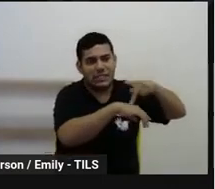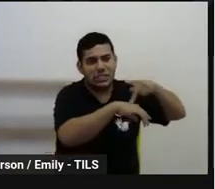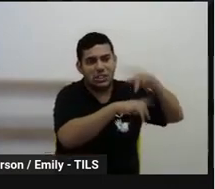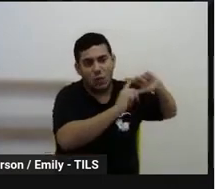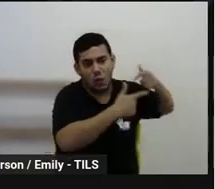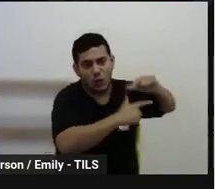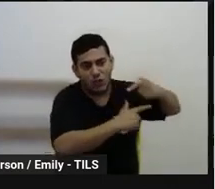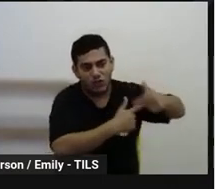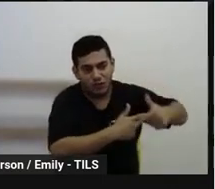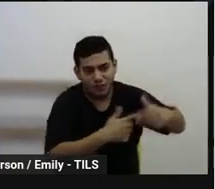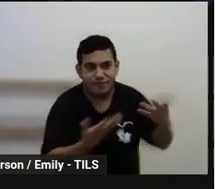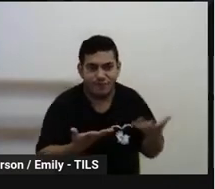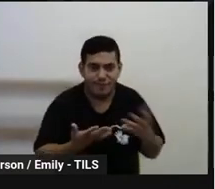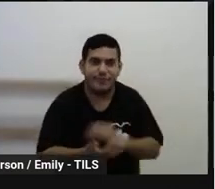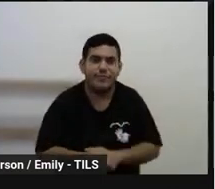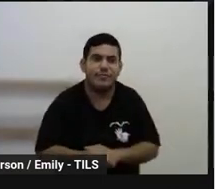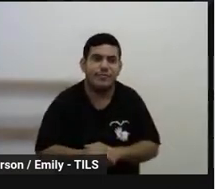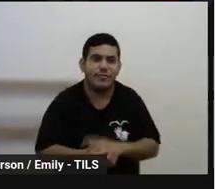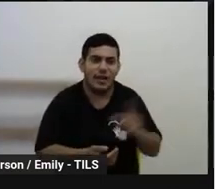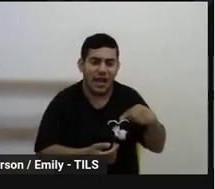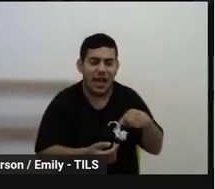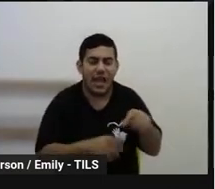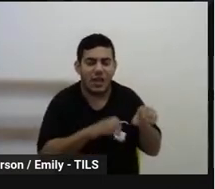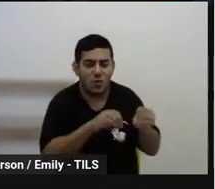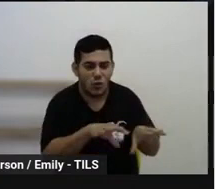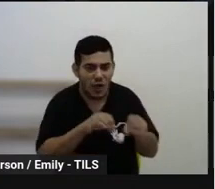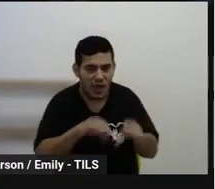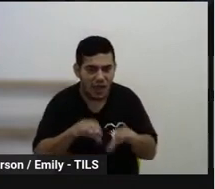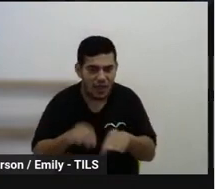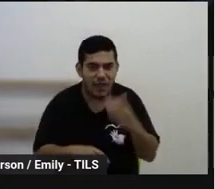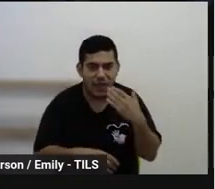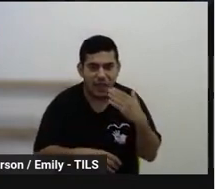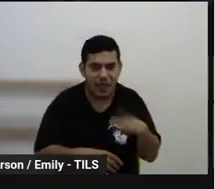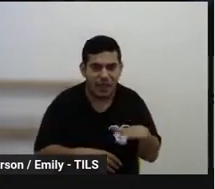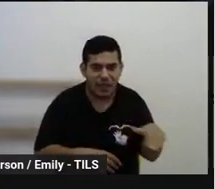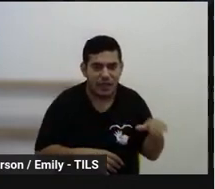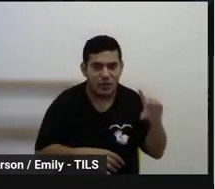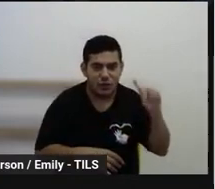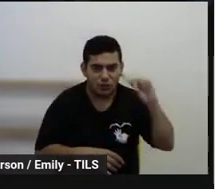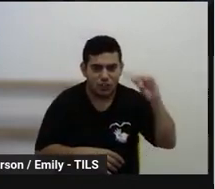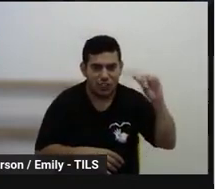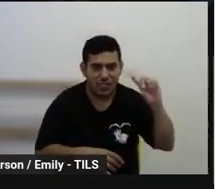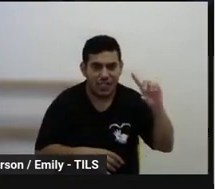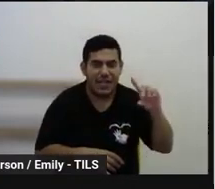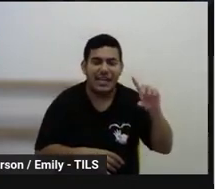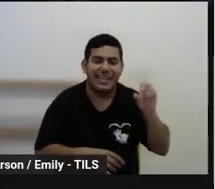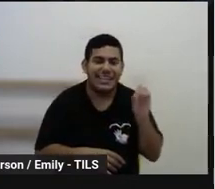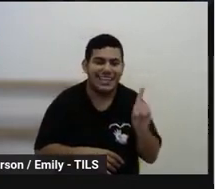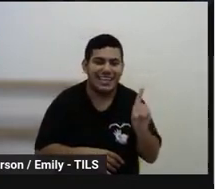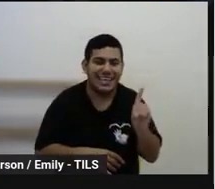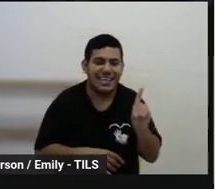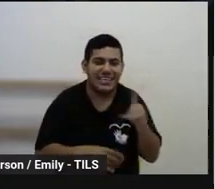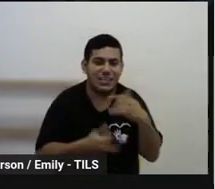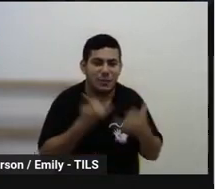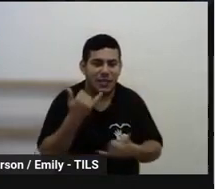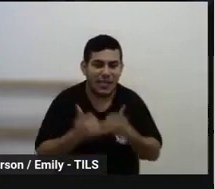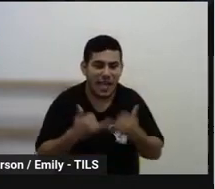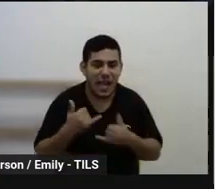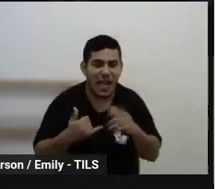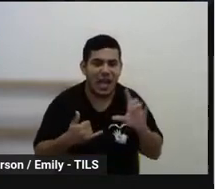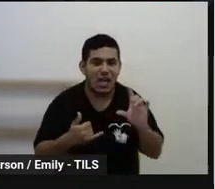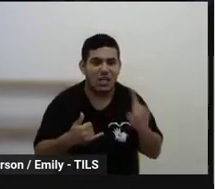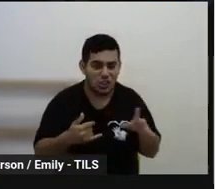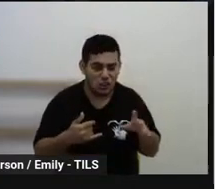internacionais, né? A educação infantil tem até um dia B de brincar, mas será que só da educação infantil é